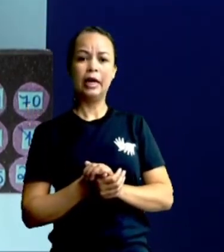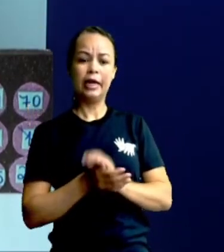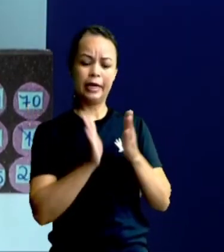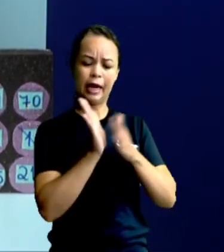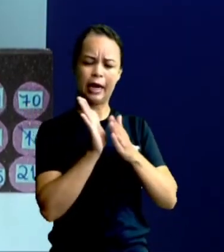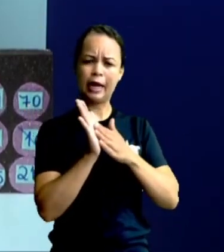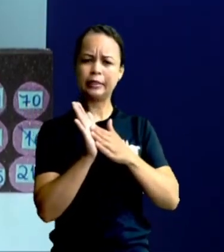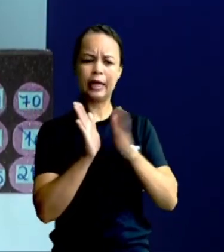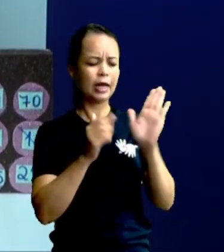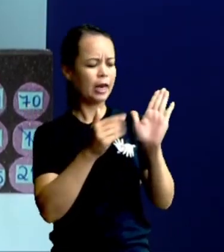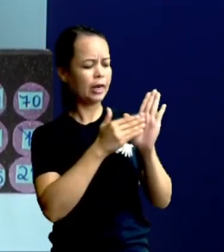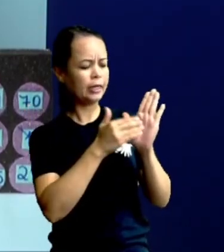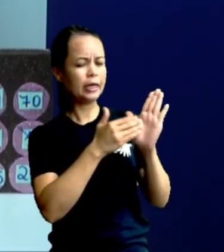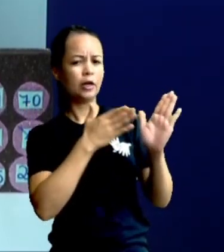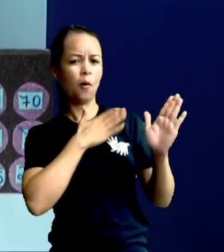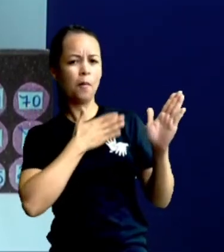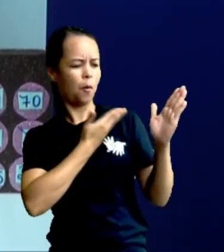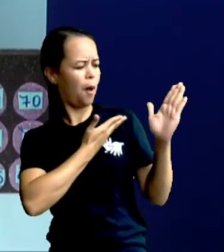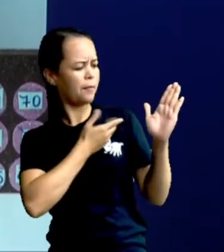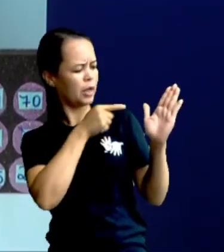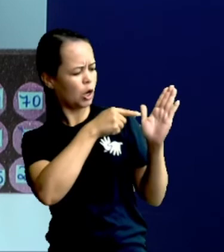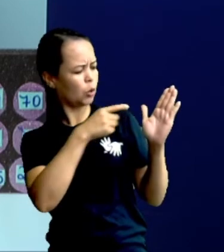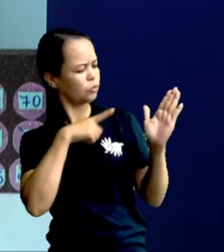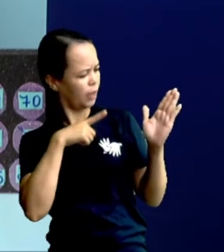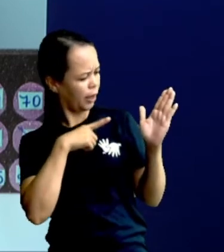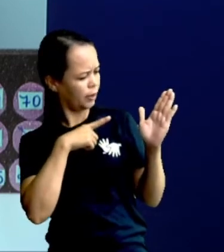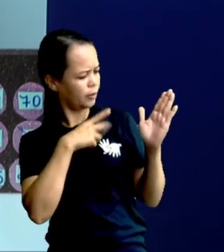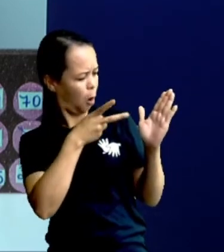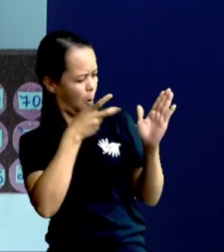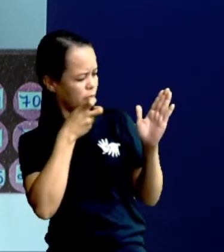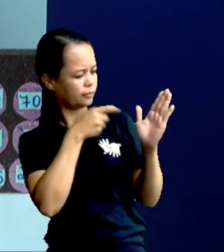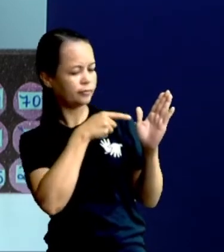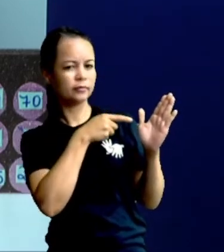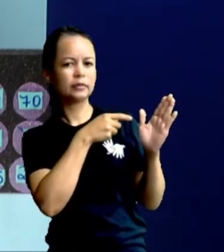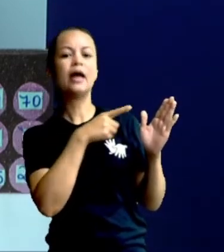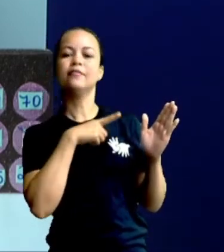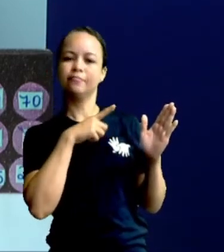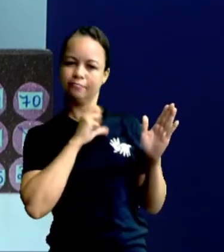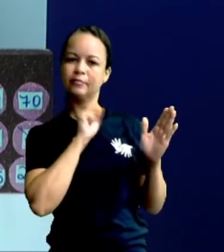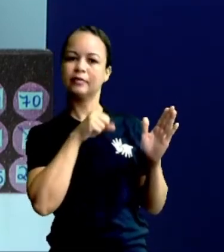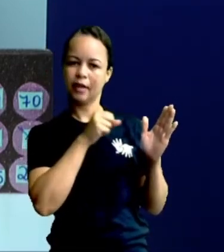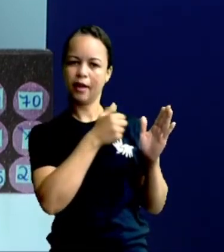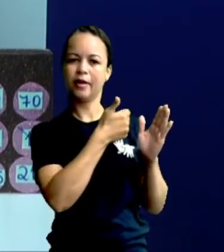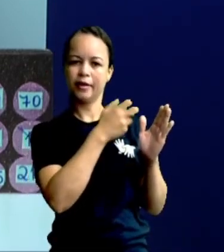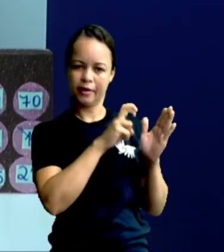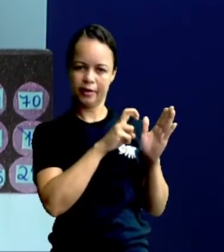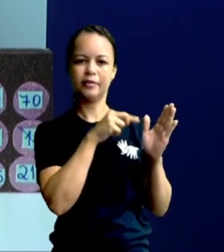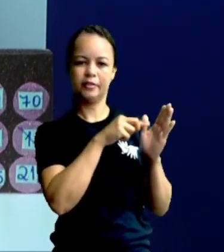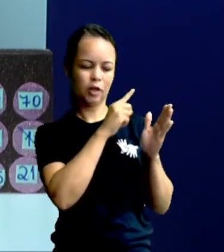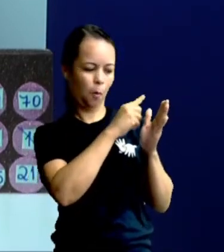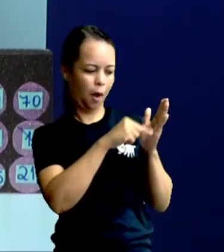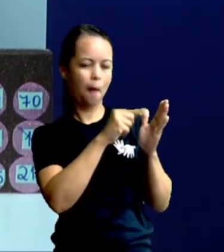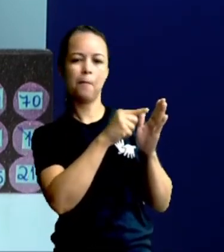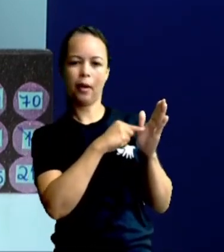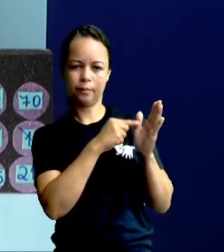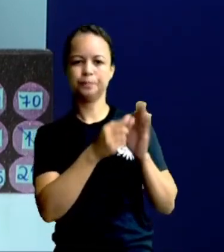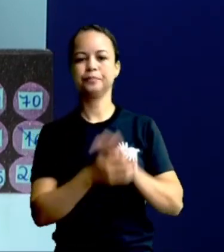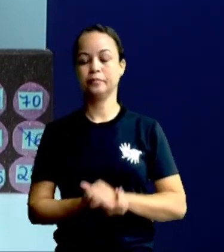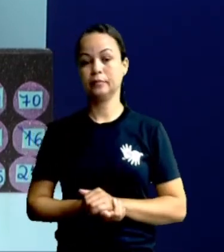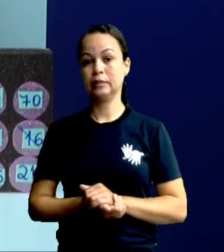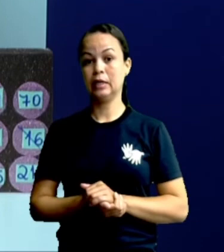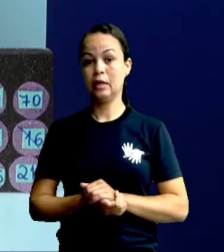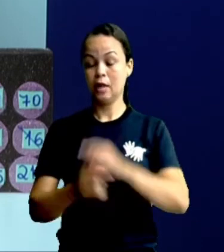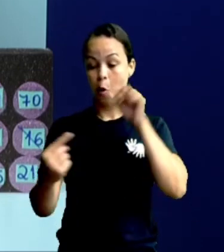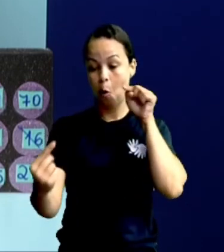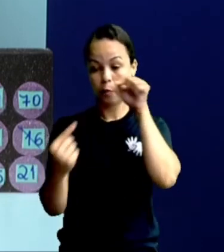amigo tem 15? Vamos observar? Tem sim, Achei aqui, Risquei o 15. E aí, o objetivo